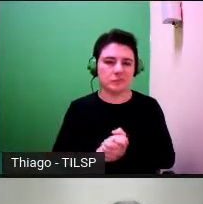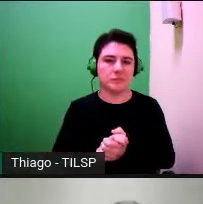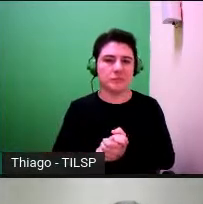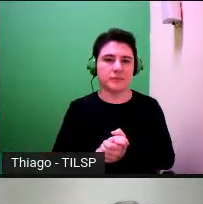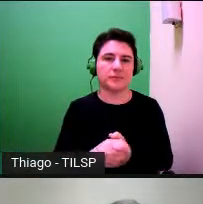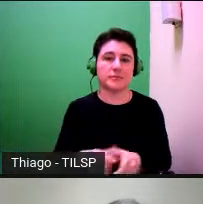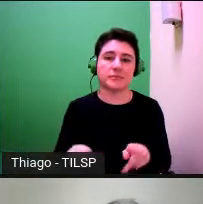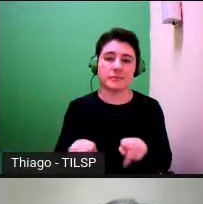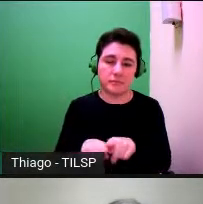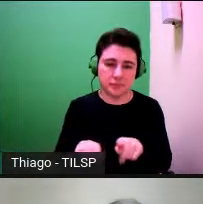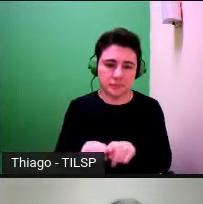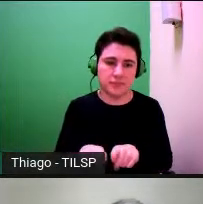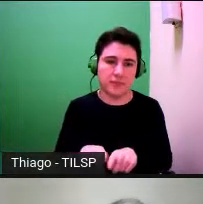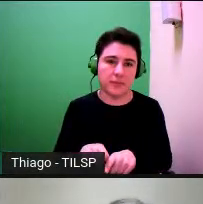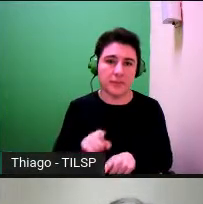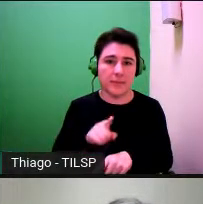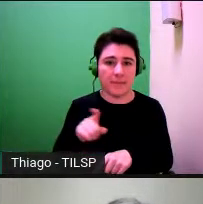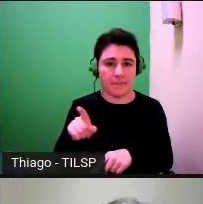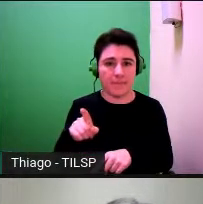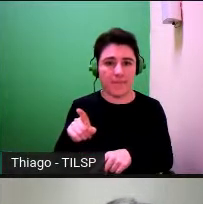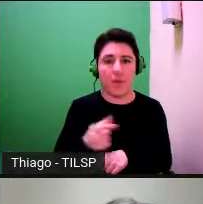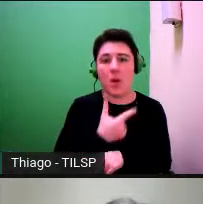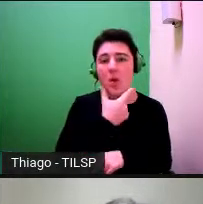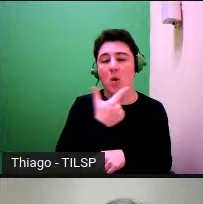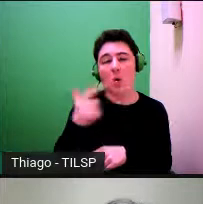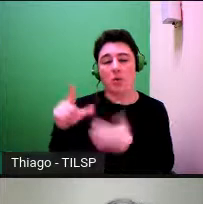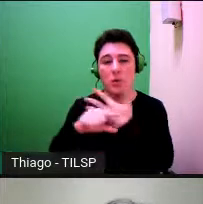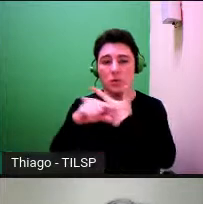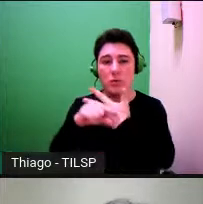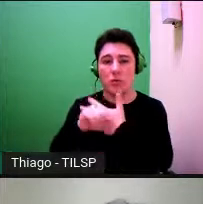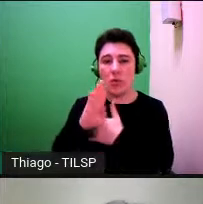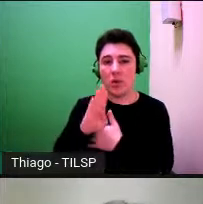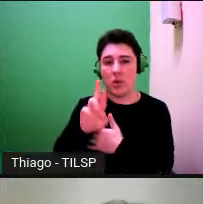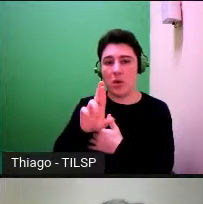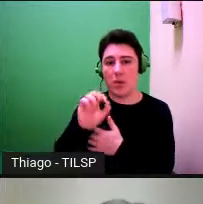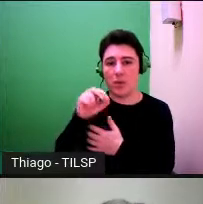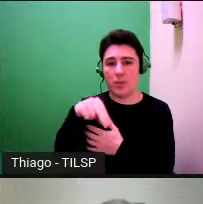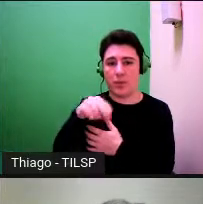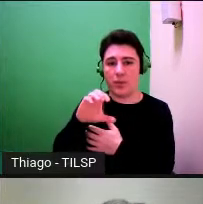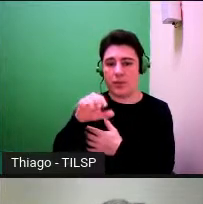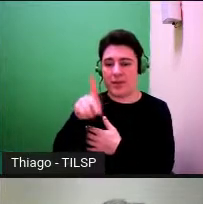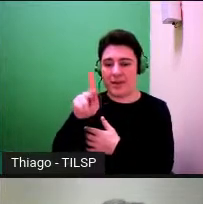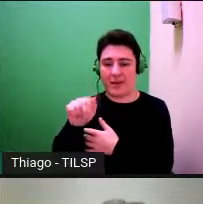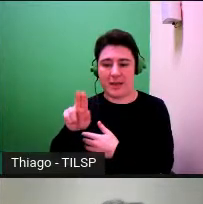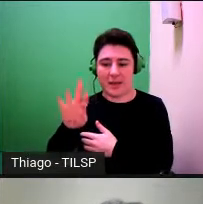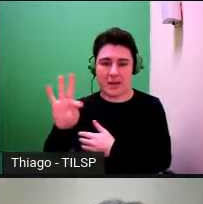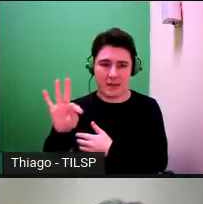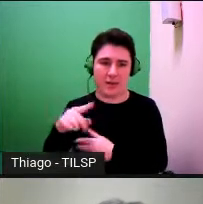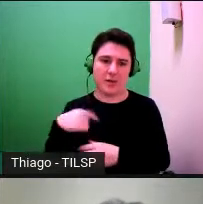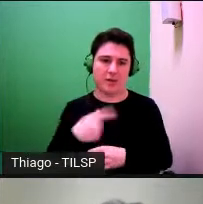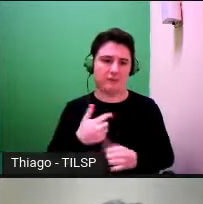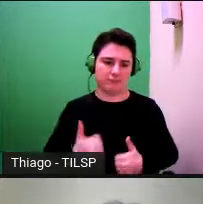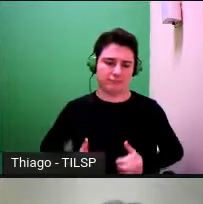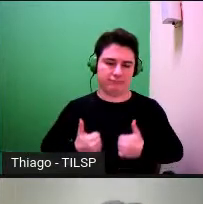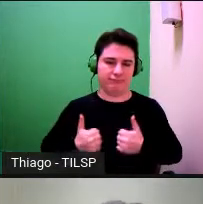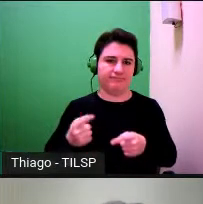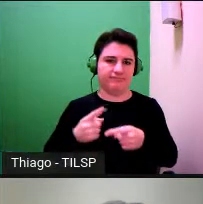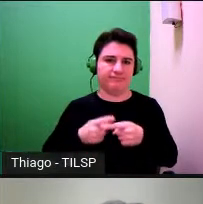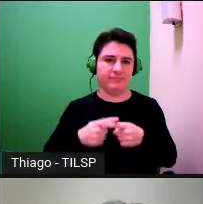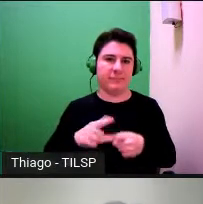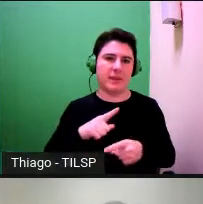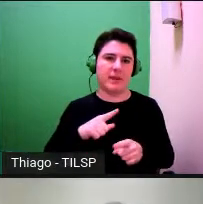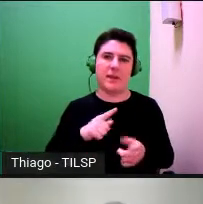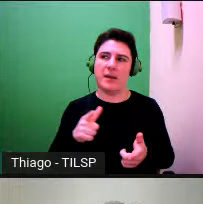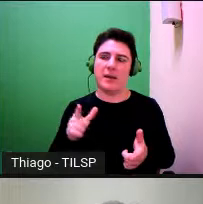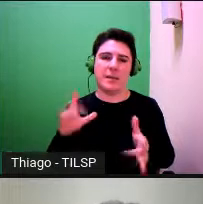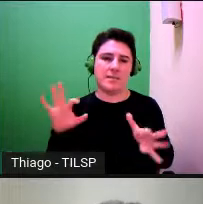Naturalmente, Proncaro é um nome de referência, que nós nos orgulhamos, várias de nós, de fazermos parte, e de termos o gosto